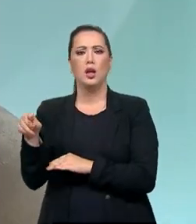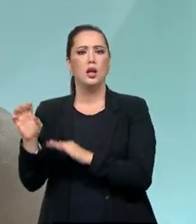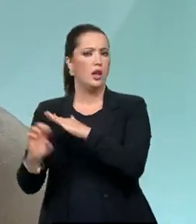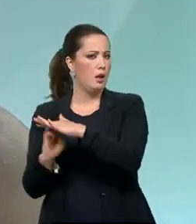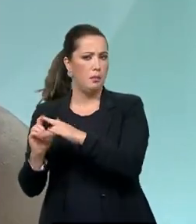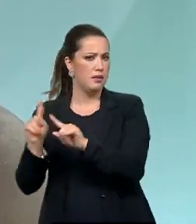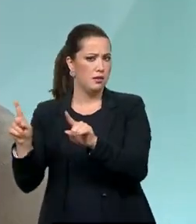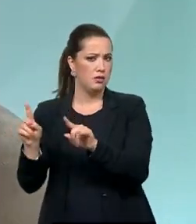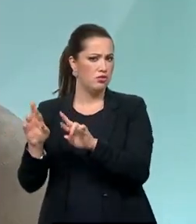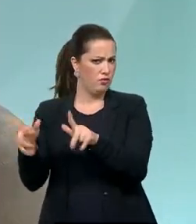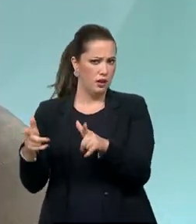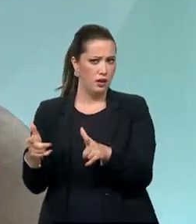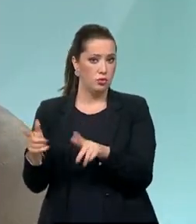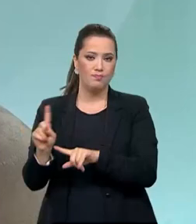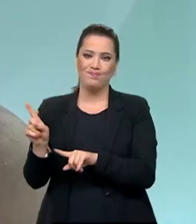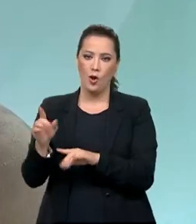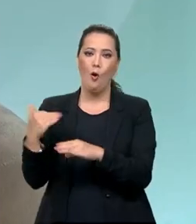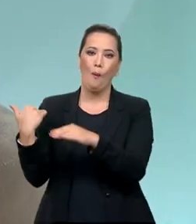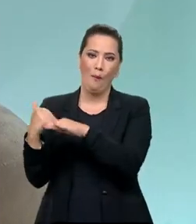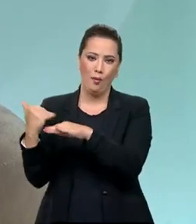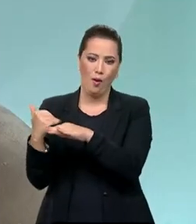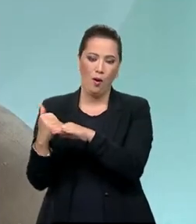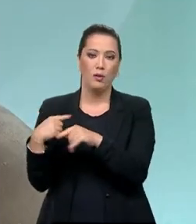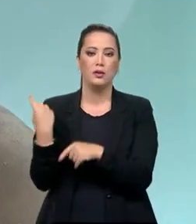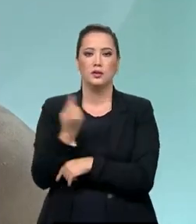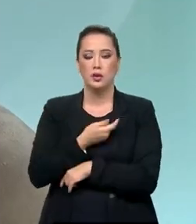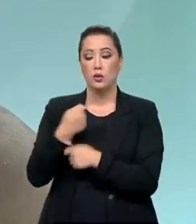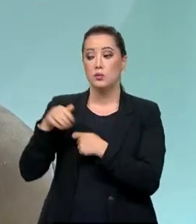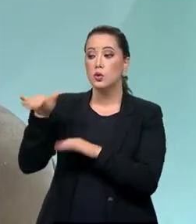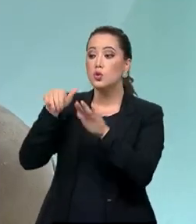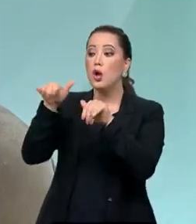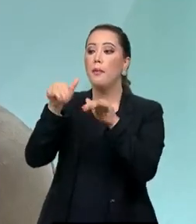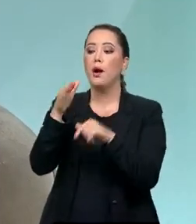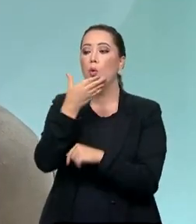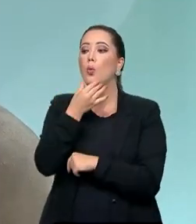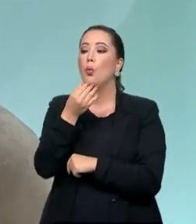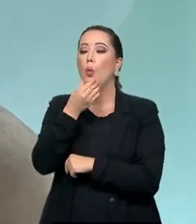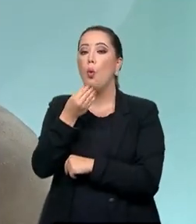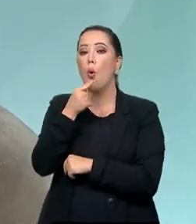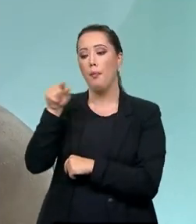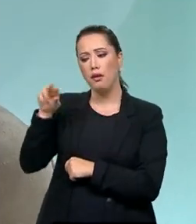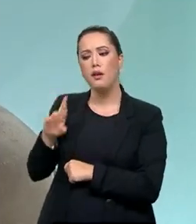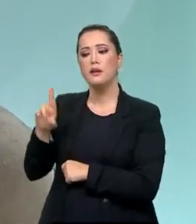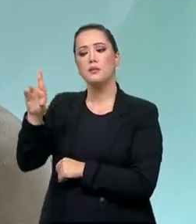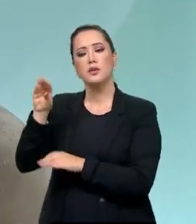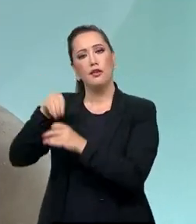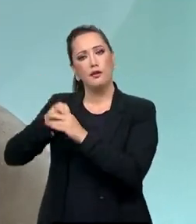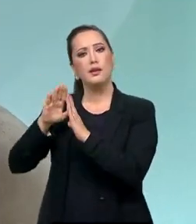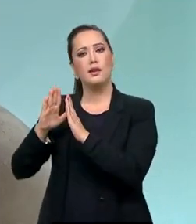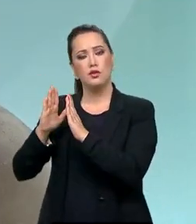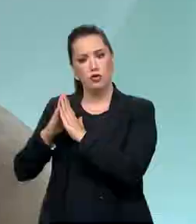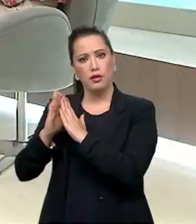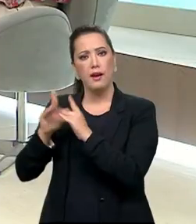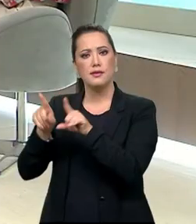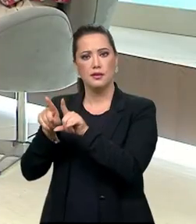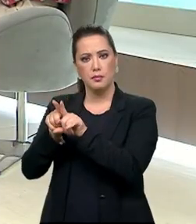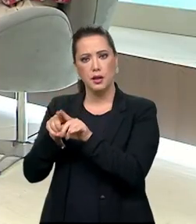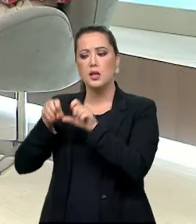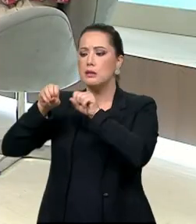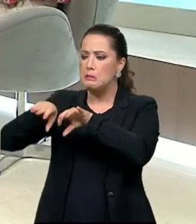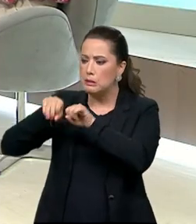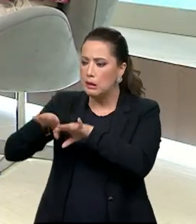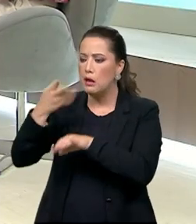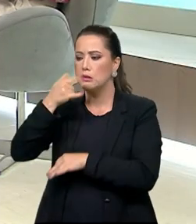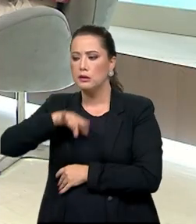também. Por isso, nós estamos com uma call for action, Chamar o homem à sua corresponsabilidade no lar. Coeducador,